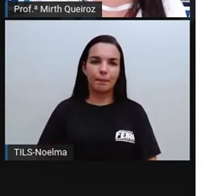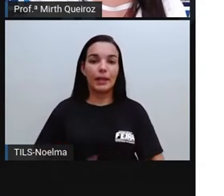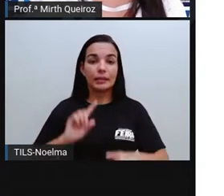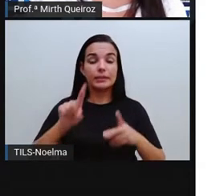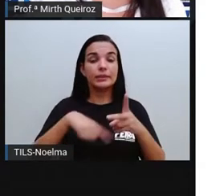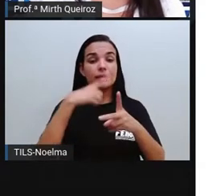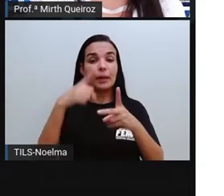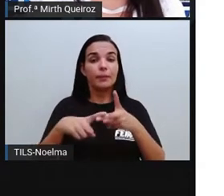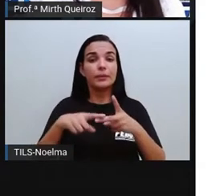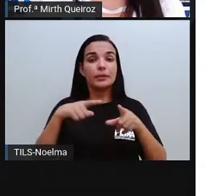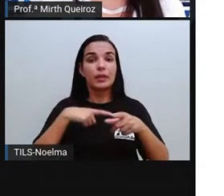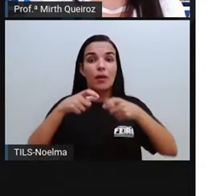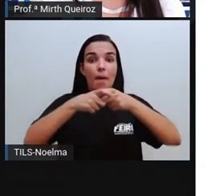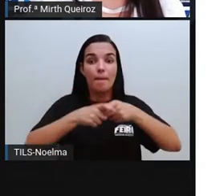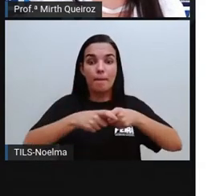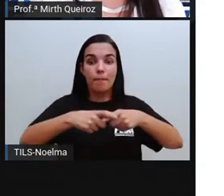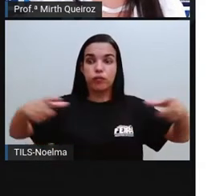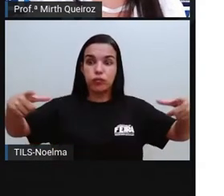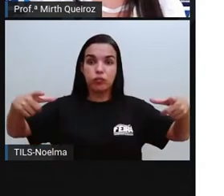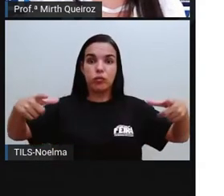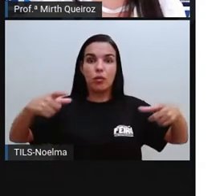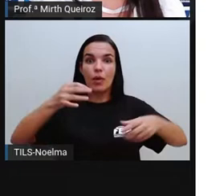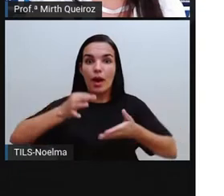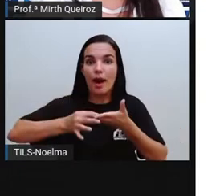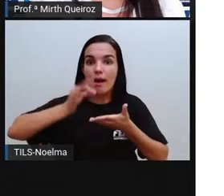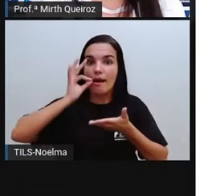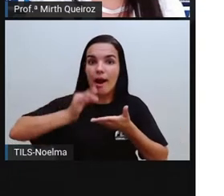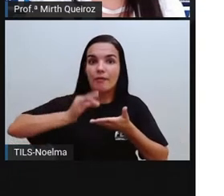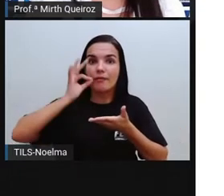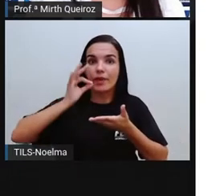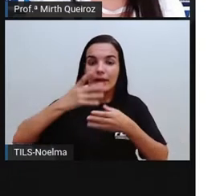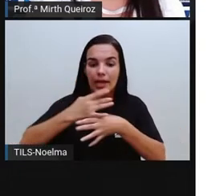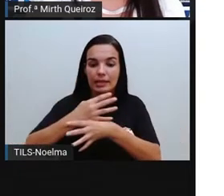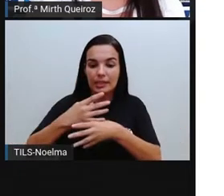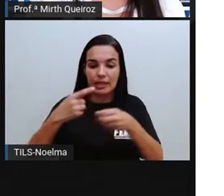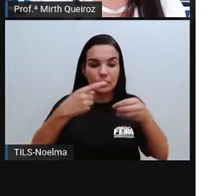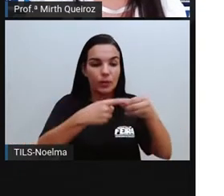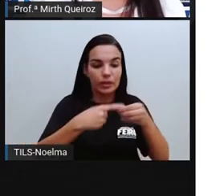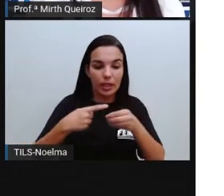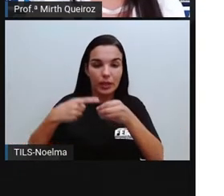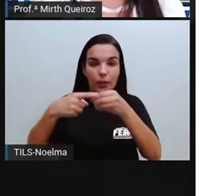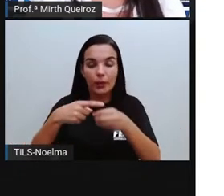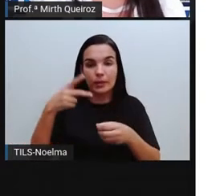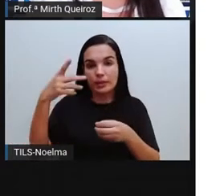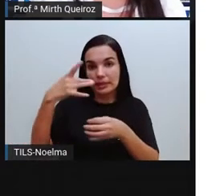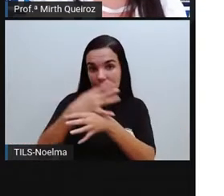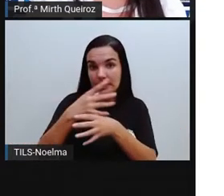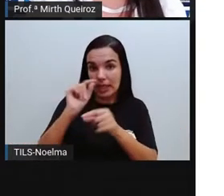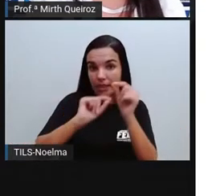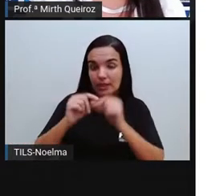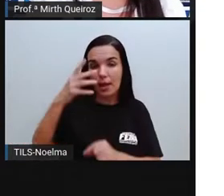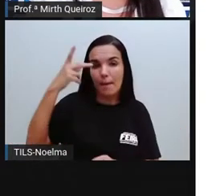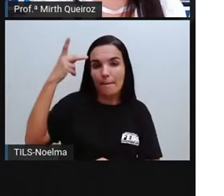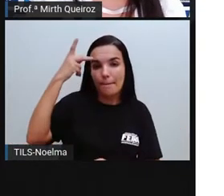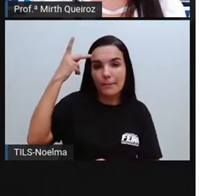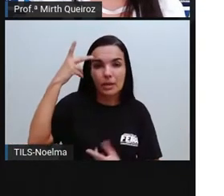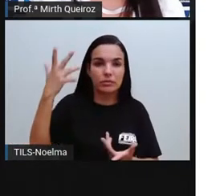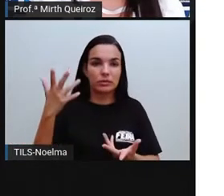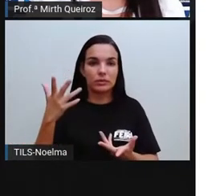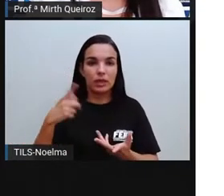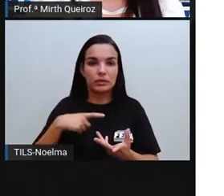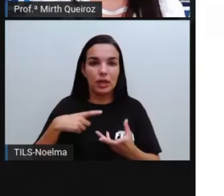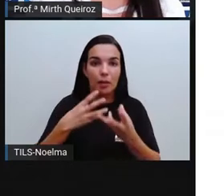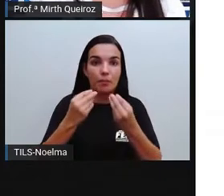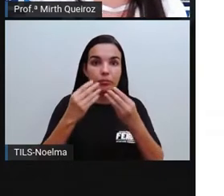seguida, a expansão do café nas cidades do interior paulista foi o que atraiu milhares de imigrantes. Em